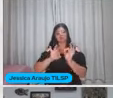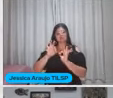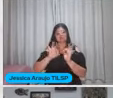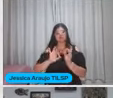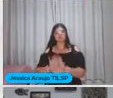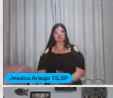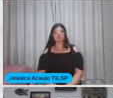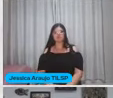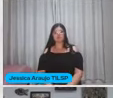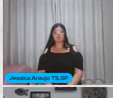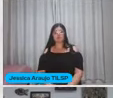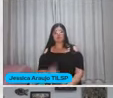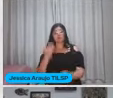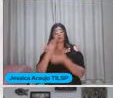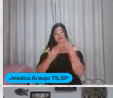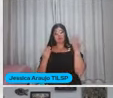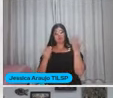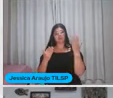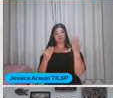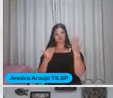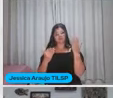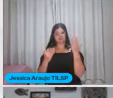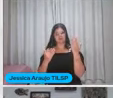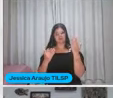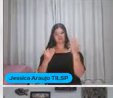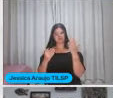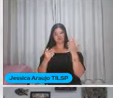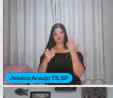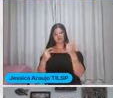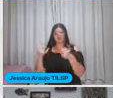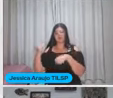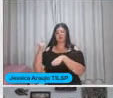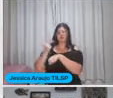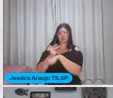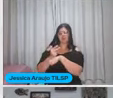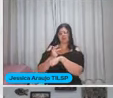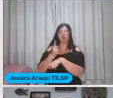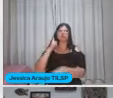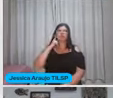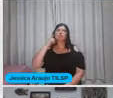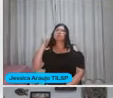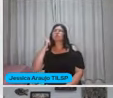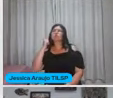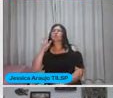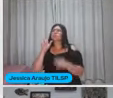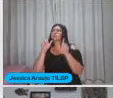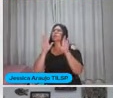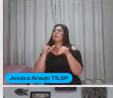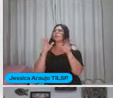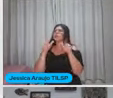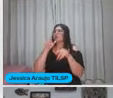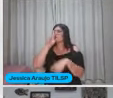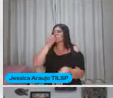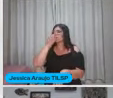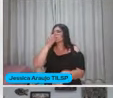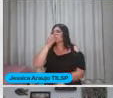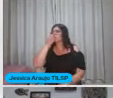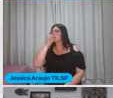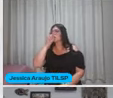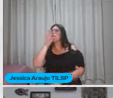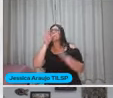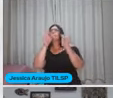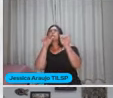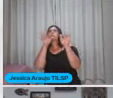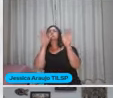Pra não perder Olha Nós gravamos aqui Os sonhos dos passarinhos Das aves, né? Não só passarinho Das